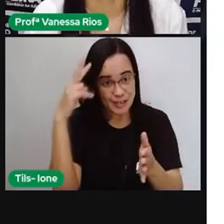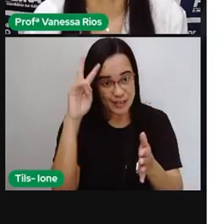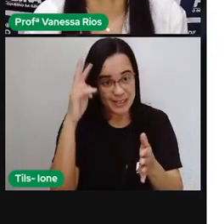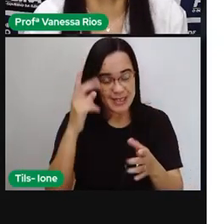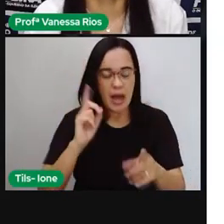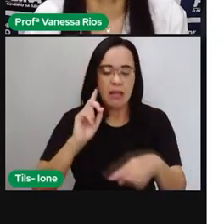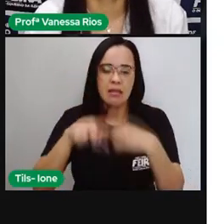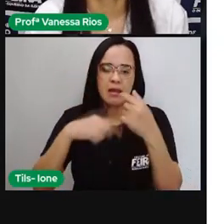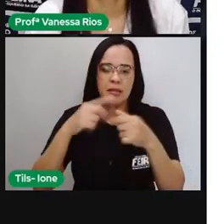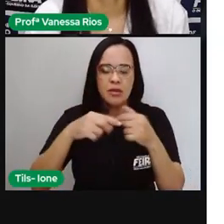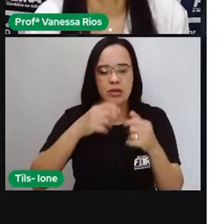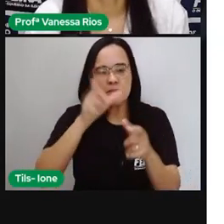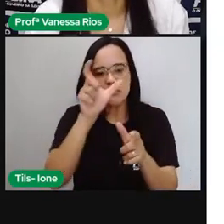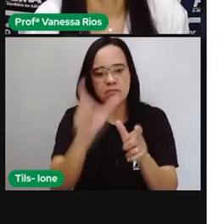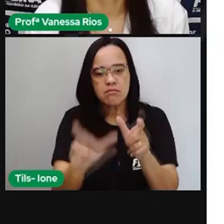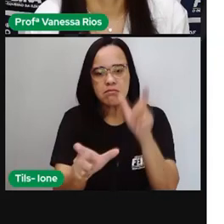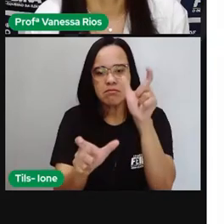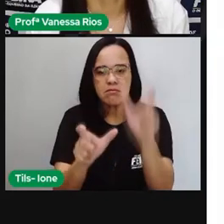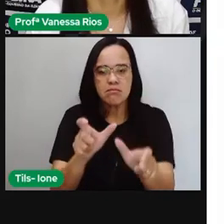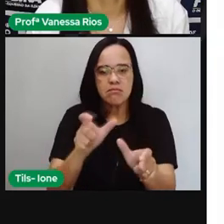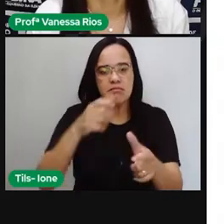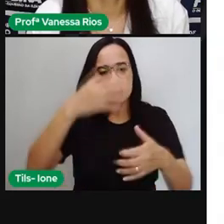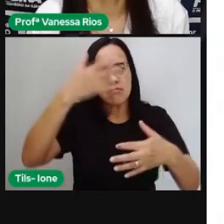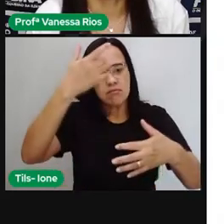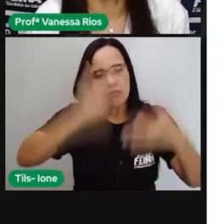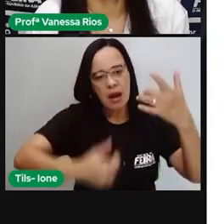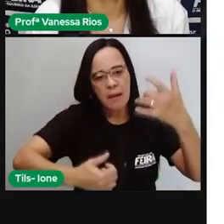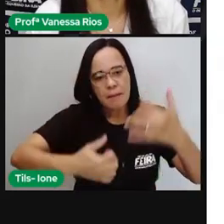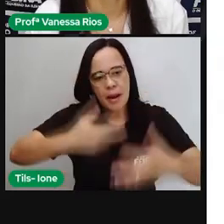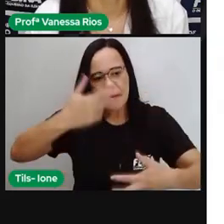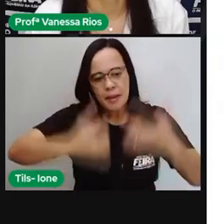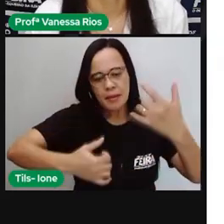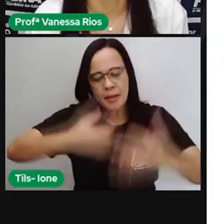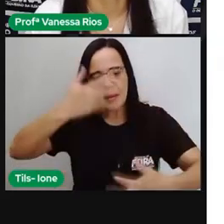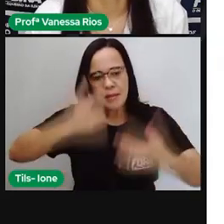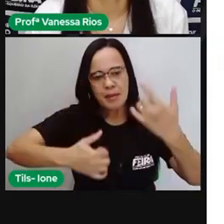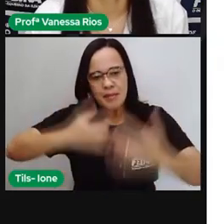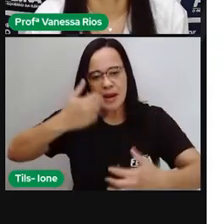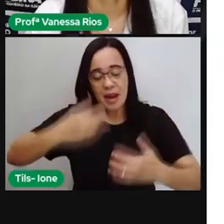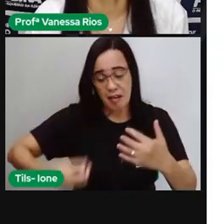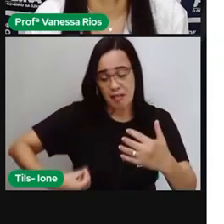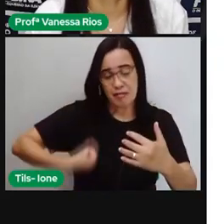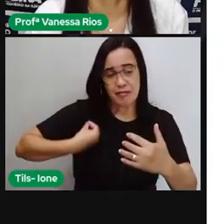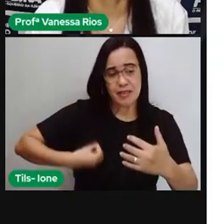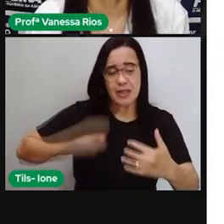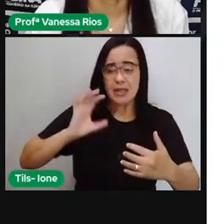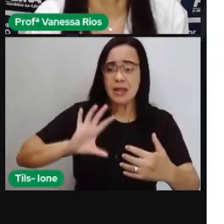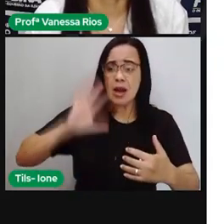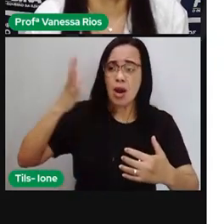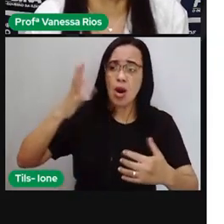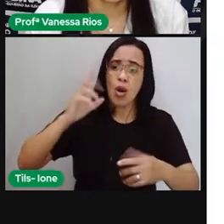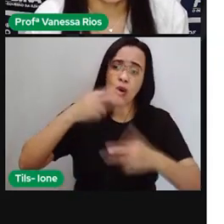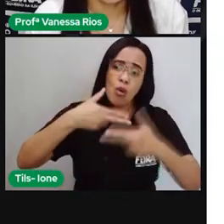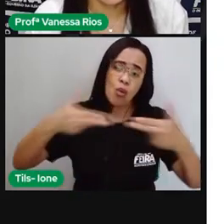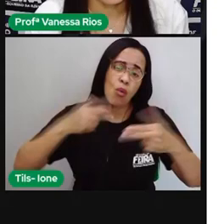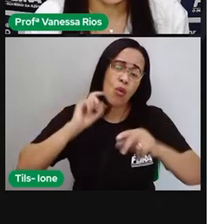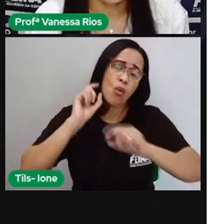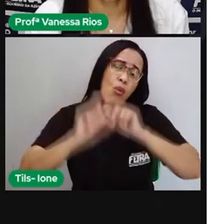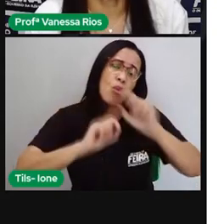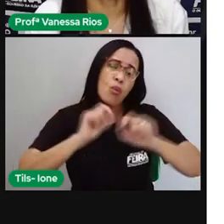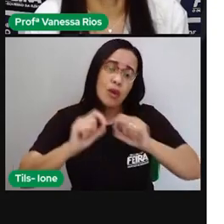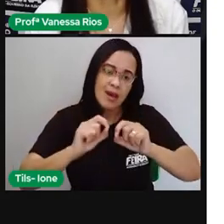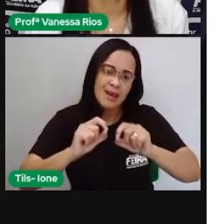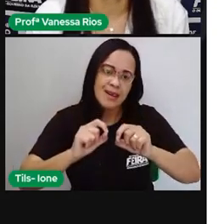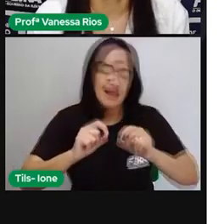narração dos fatos que vão sendo acontecidos né na vida daquela pessoa até o momento lembrando aí da ordem